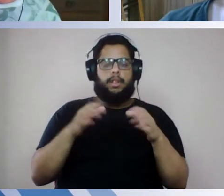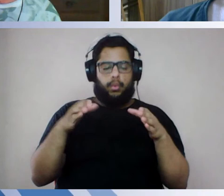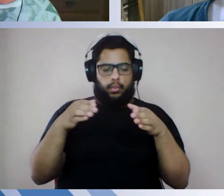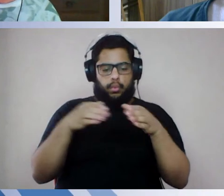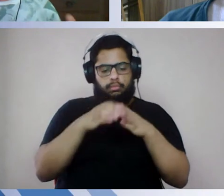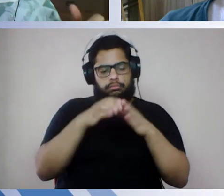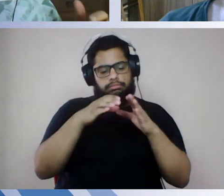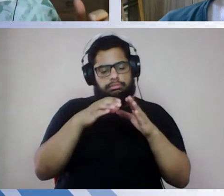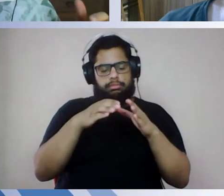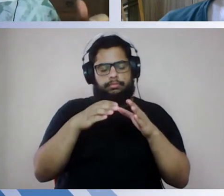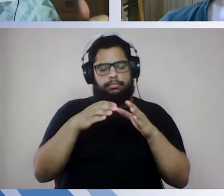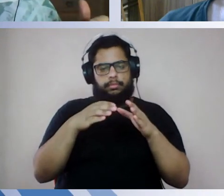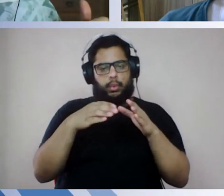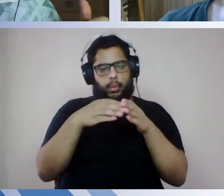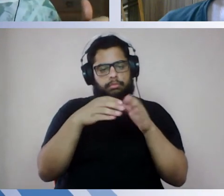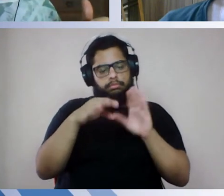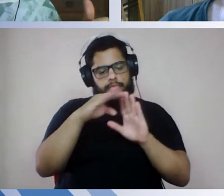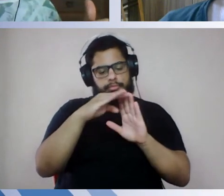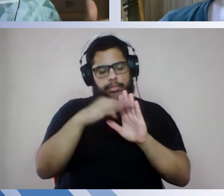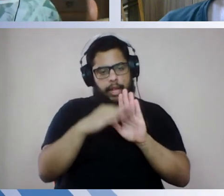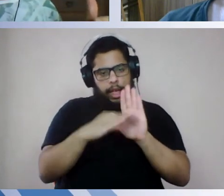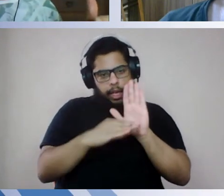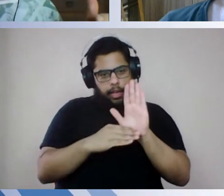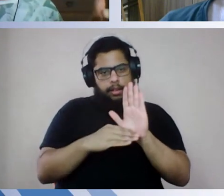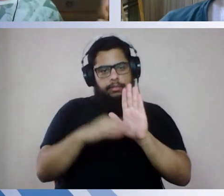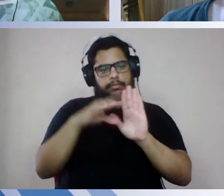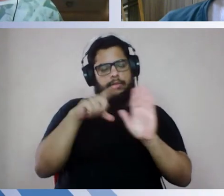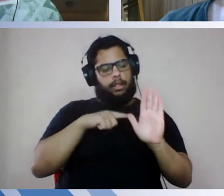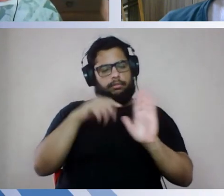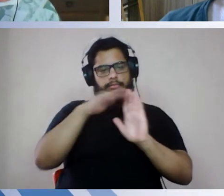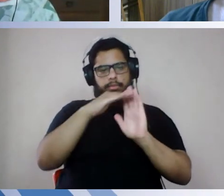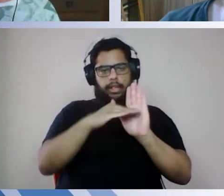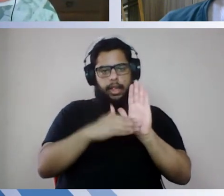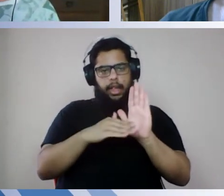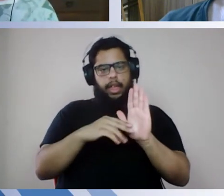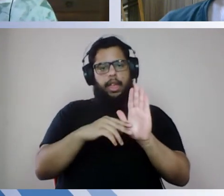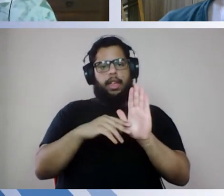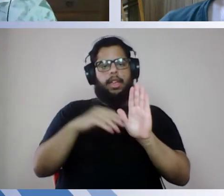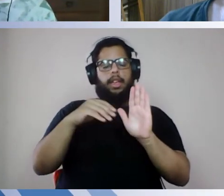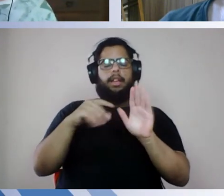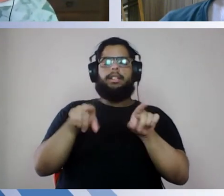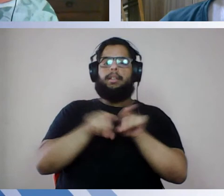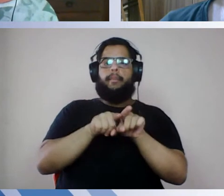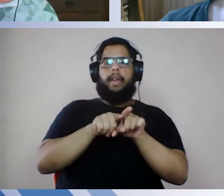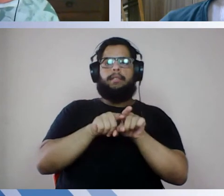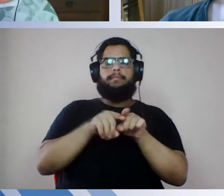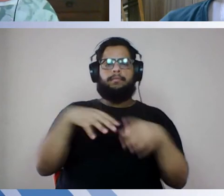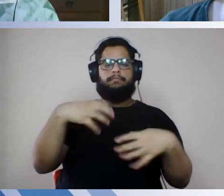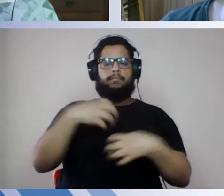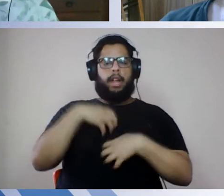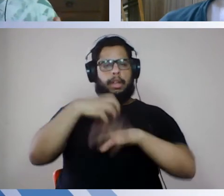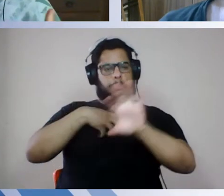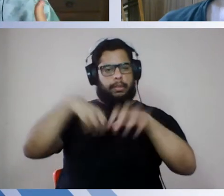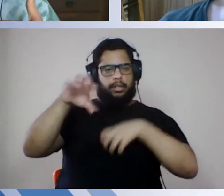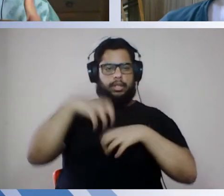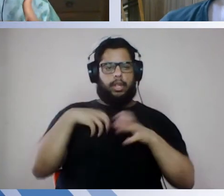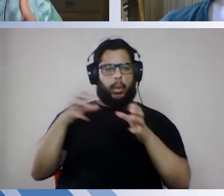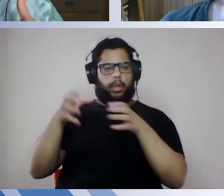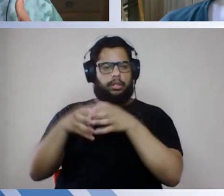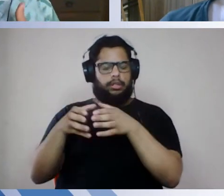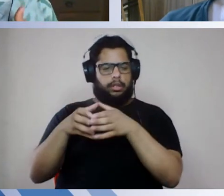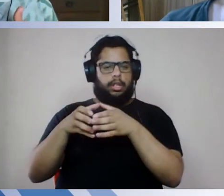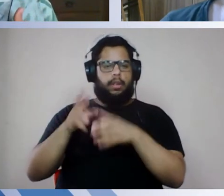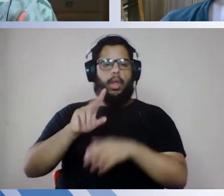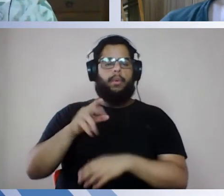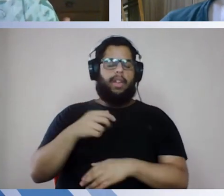medidas articuladas, nós temos que trabalhar com uma visão bastante coletiva das coisas, né, eu não posso resolver o